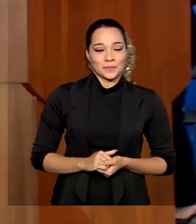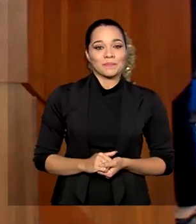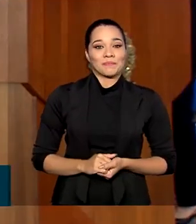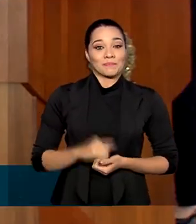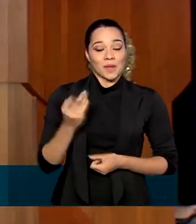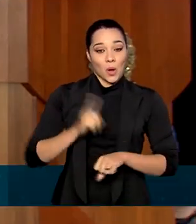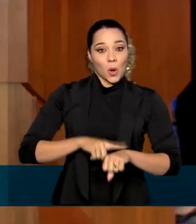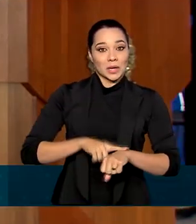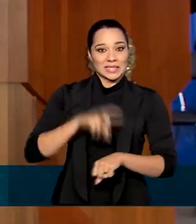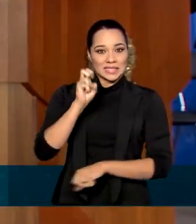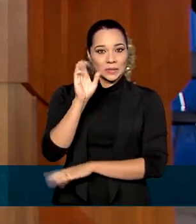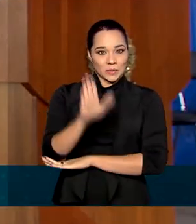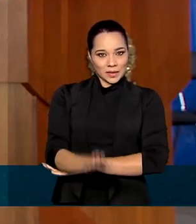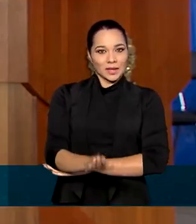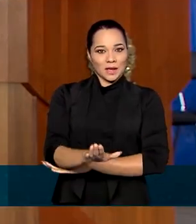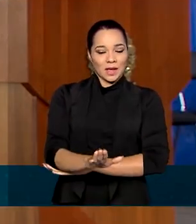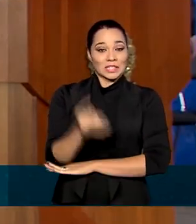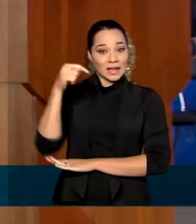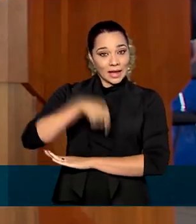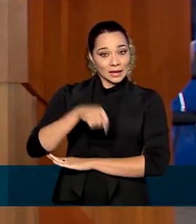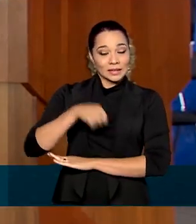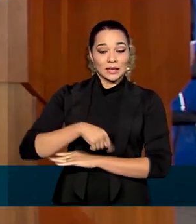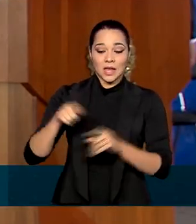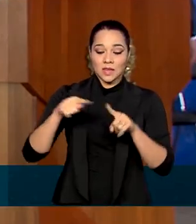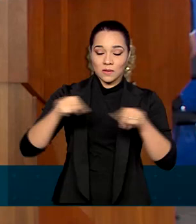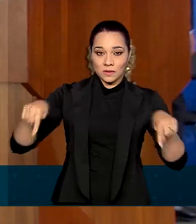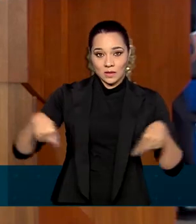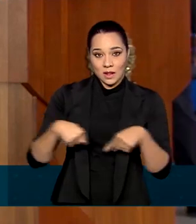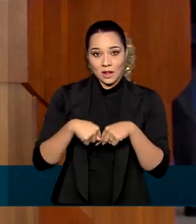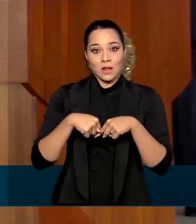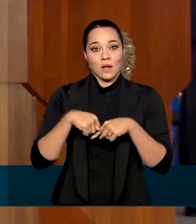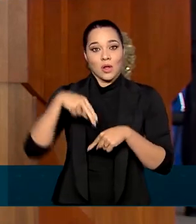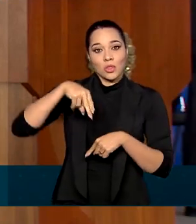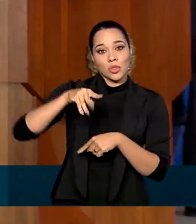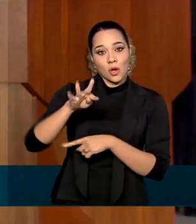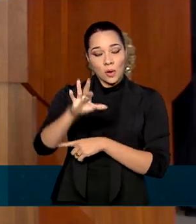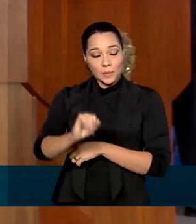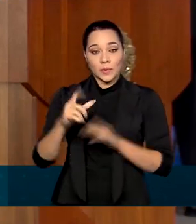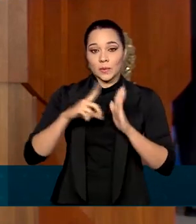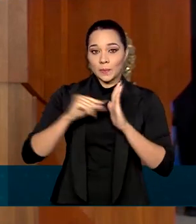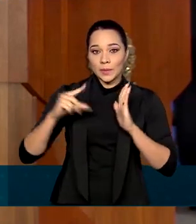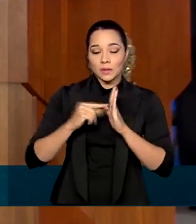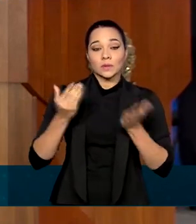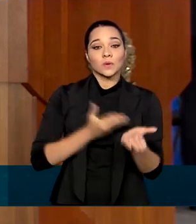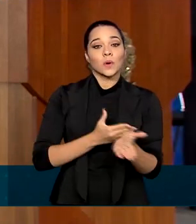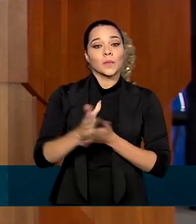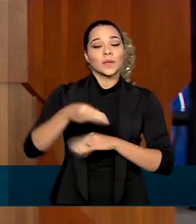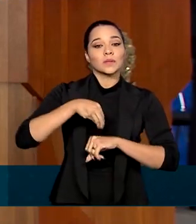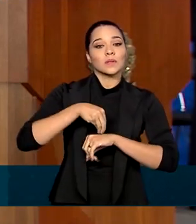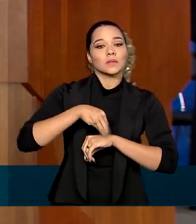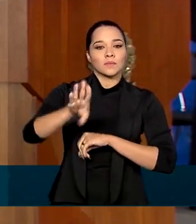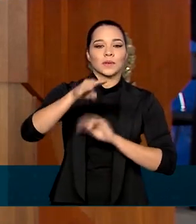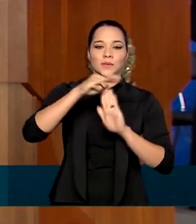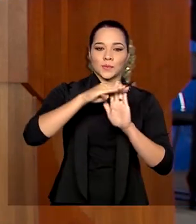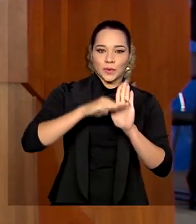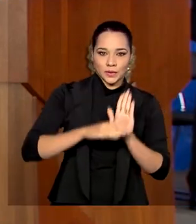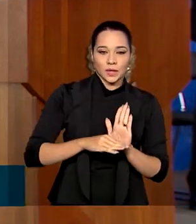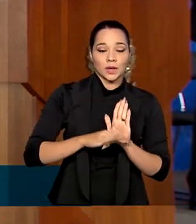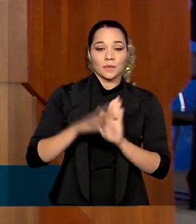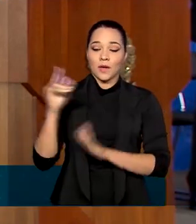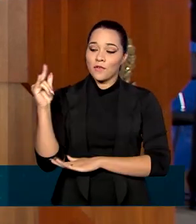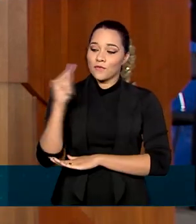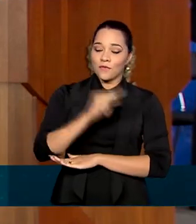mais às 5 horas da tarde, aqui no Salão Nobre do Palácio do Planalto, começa então o lançamento desse programa